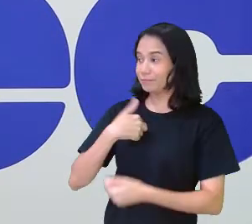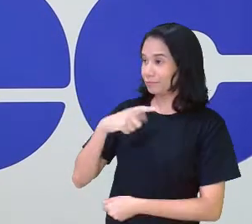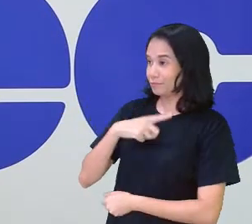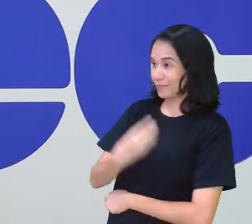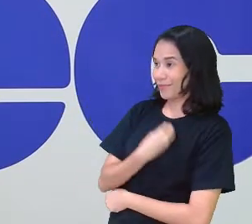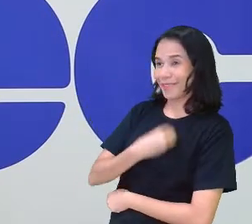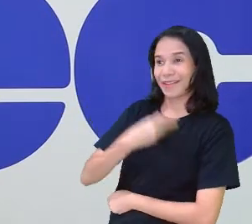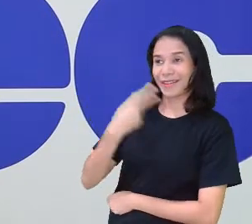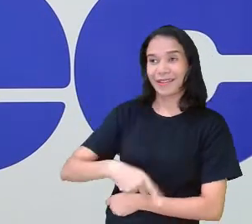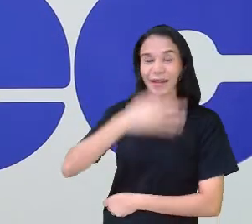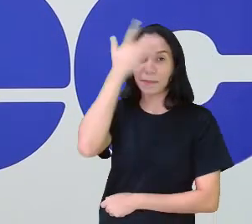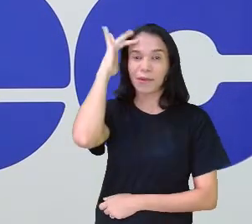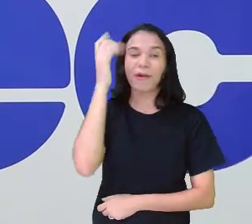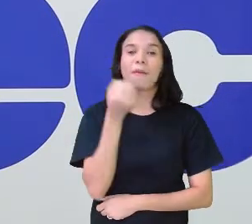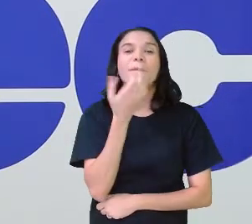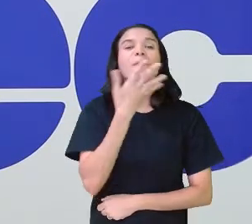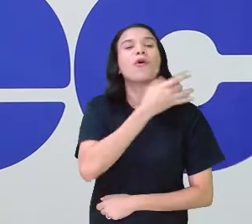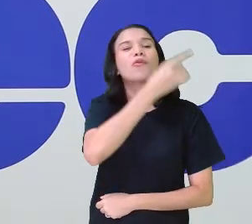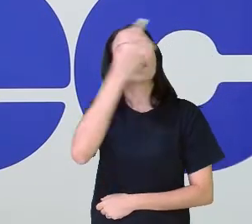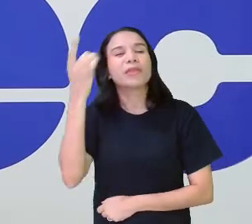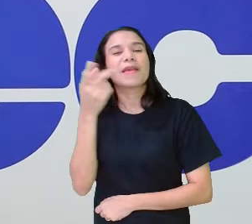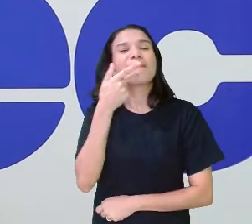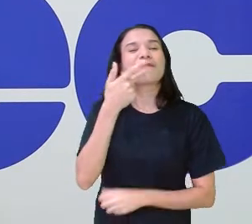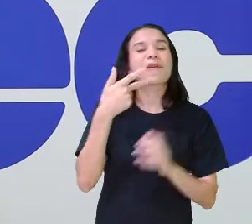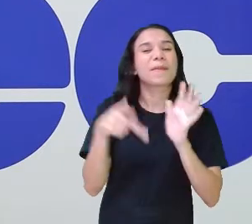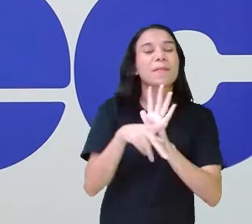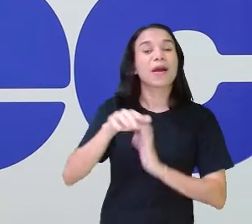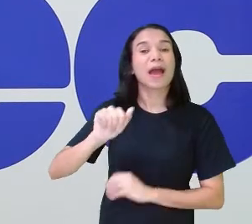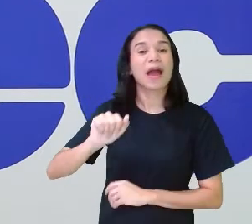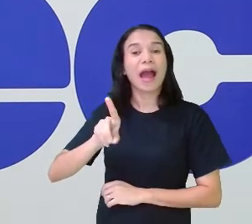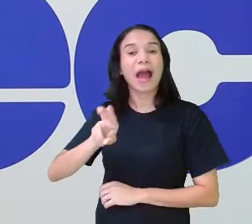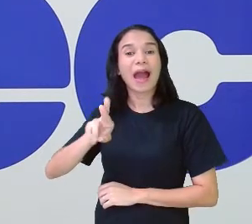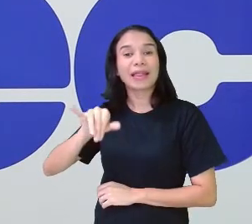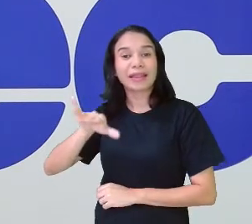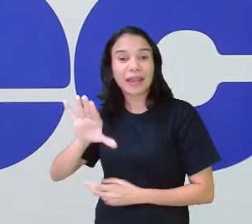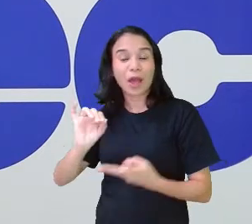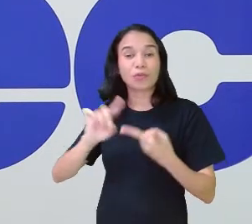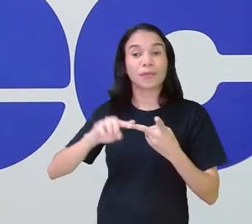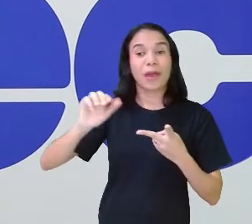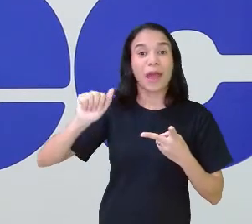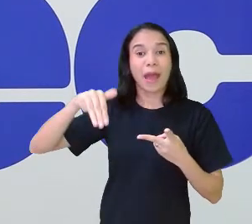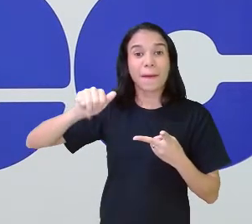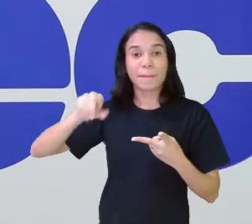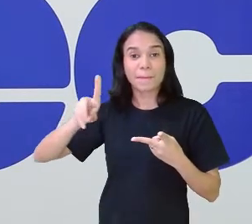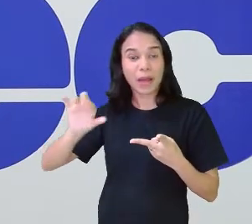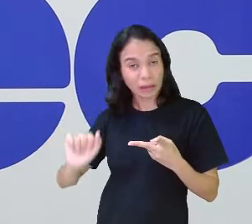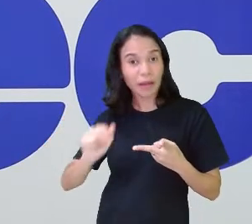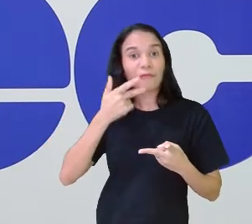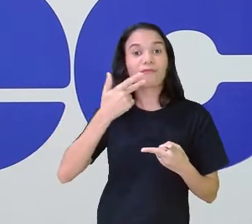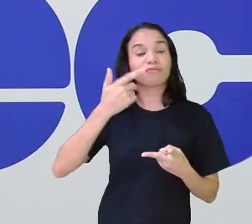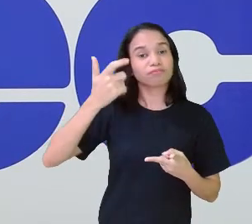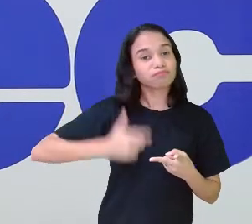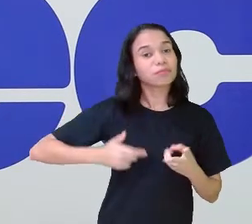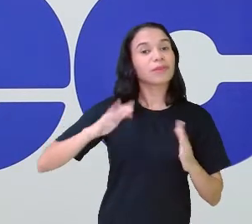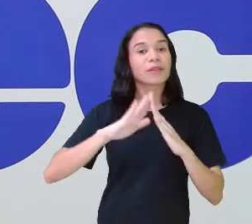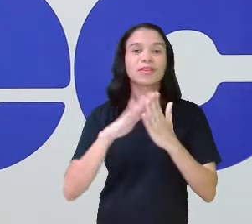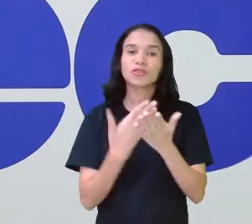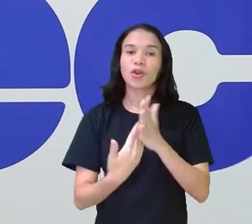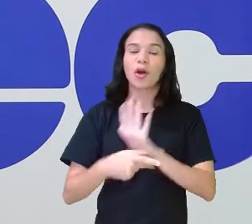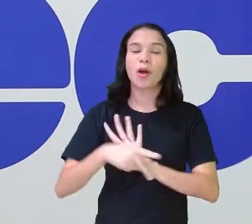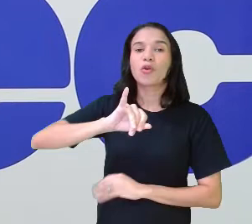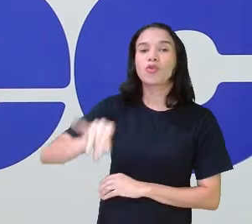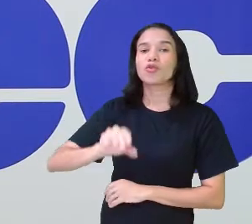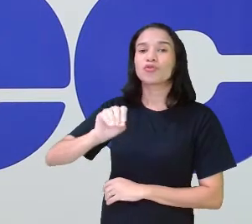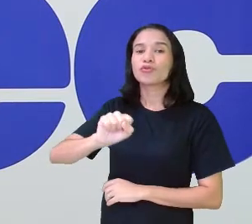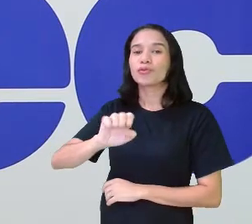Inclusive, já tem gente mandando bom dia. Adriano, Amanda está dizendo aqui, bom dia, sou da Escola Municipal José Matias Delgado. Ela está